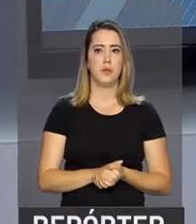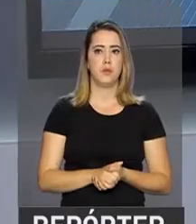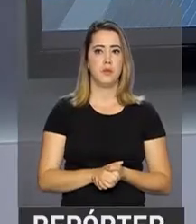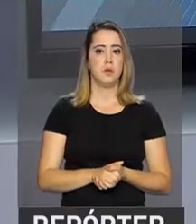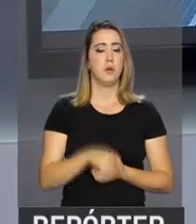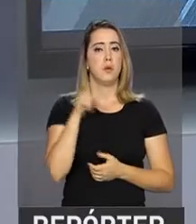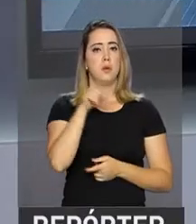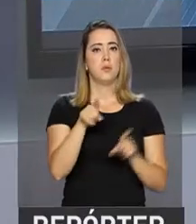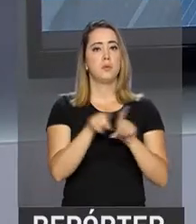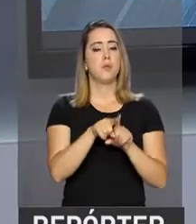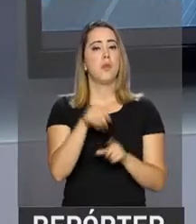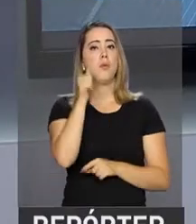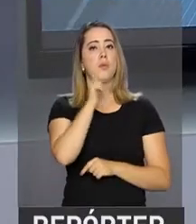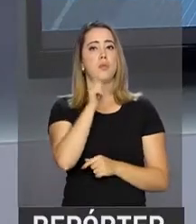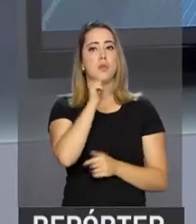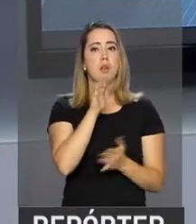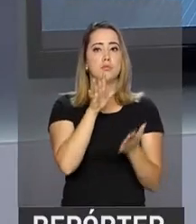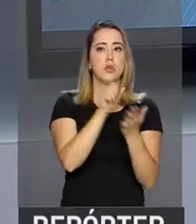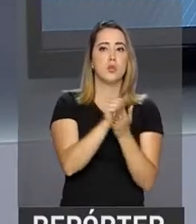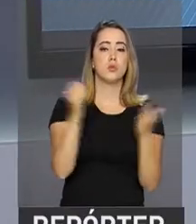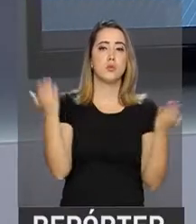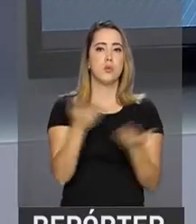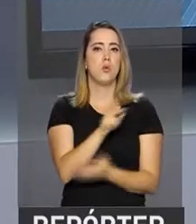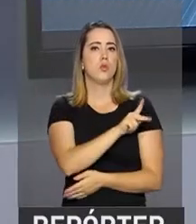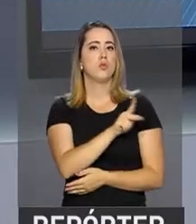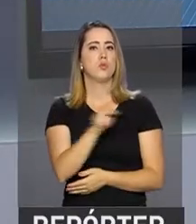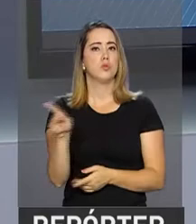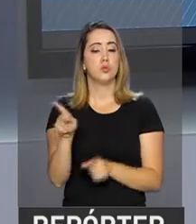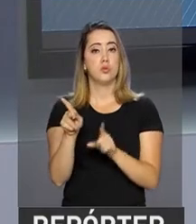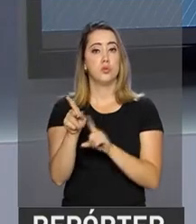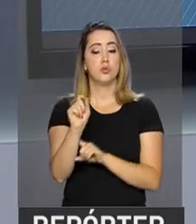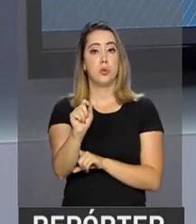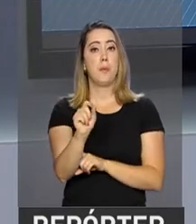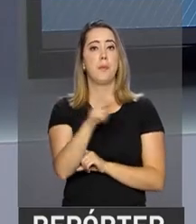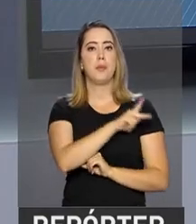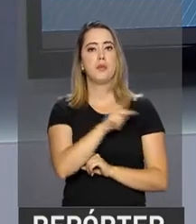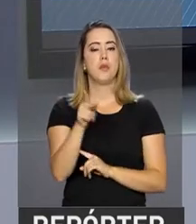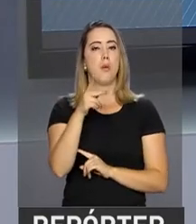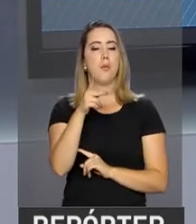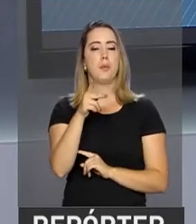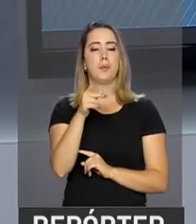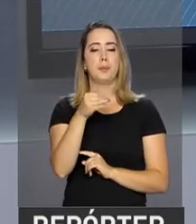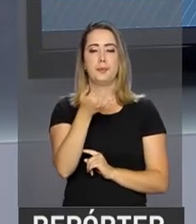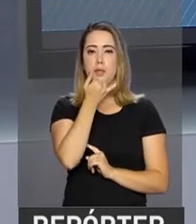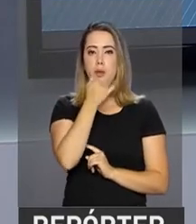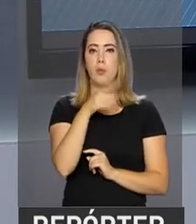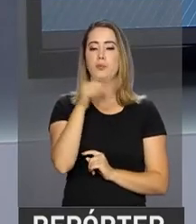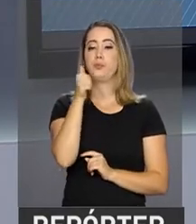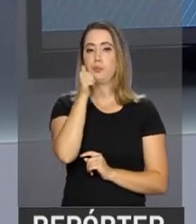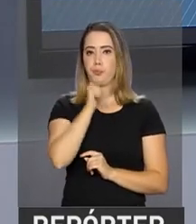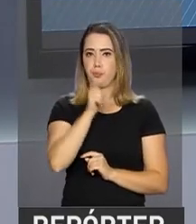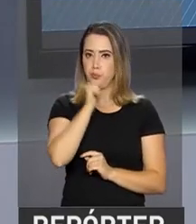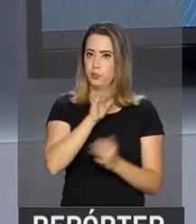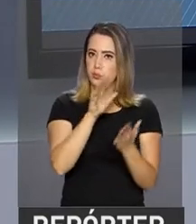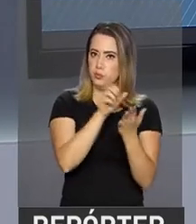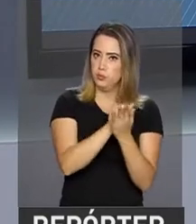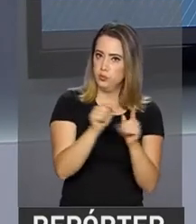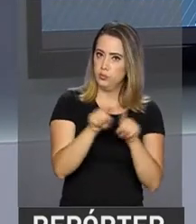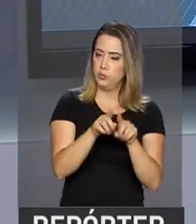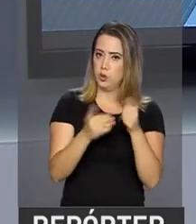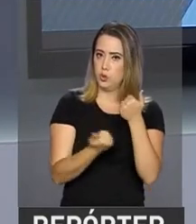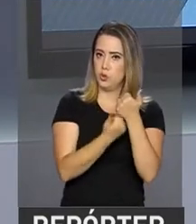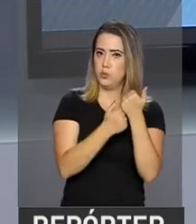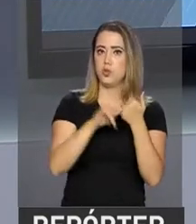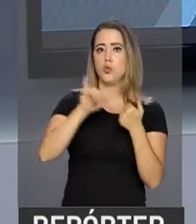Raquel Dodge tomou posse hoje pela manhã como a primeira mulher a ocupar o cargo de Procuradora-Geral da República. Raquel substitui